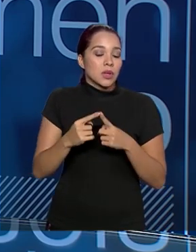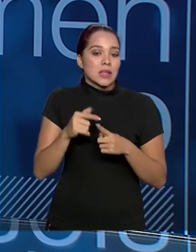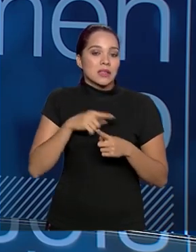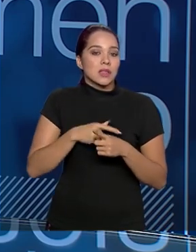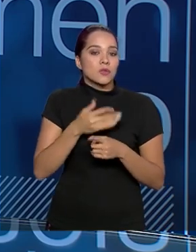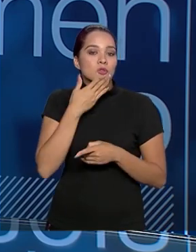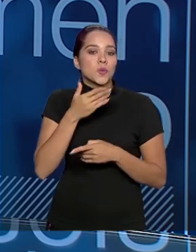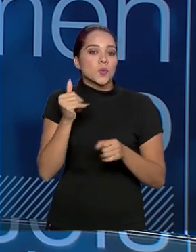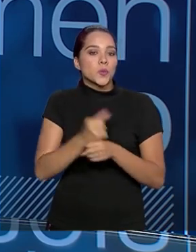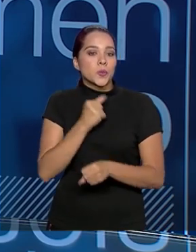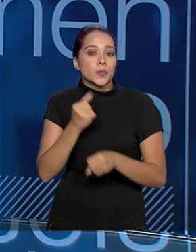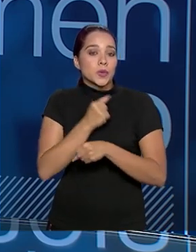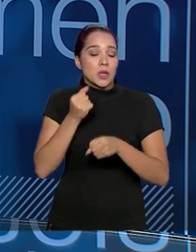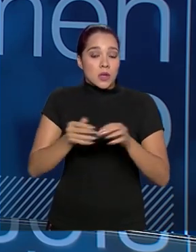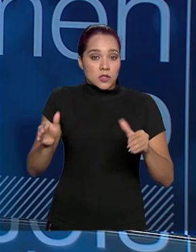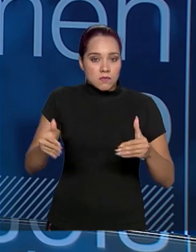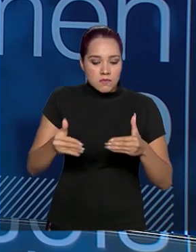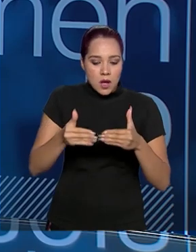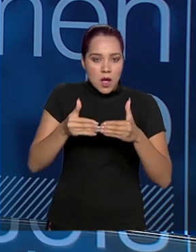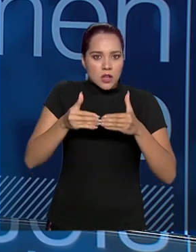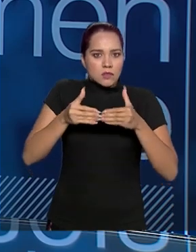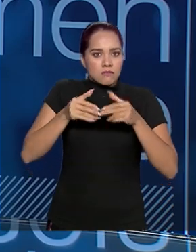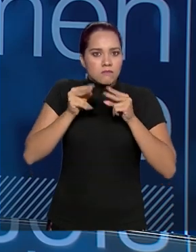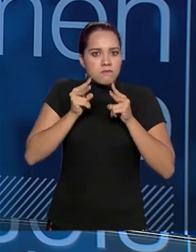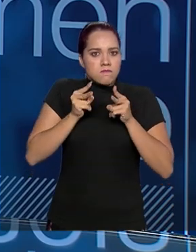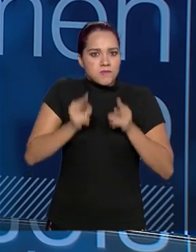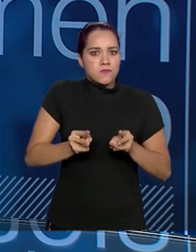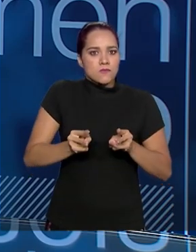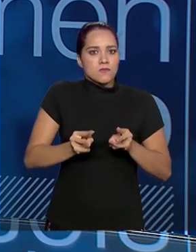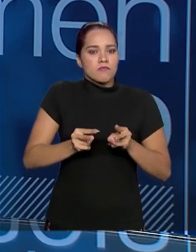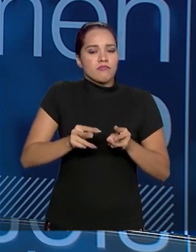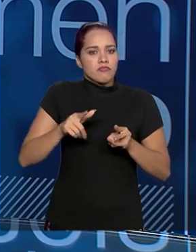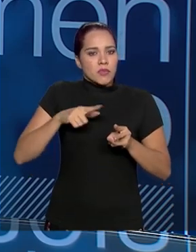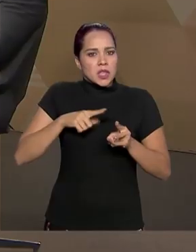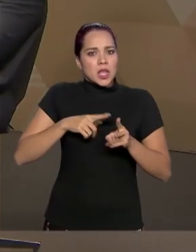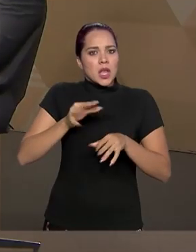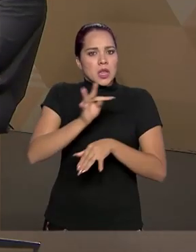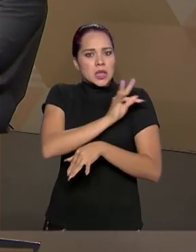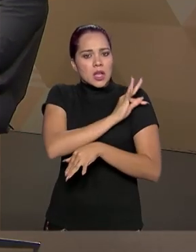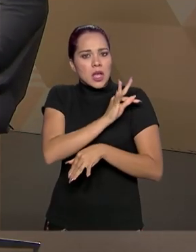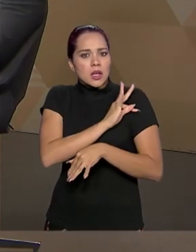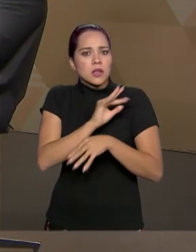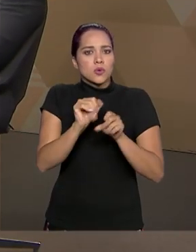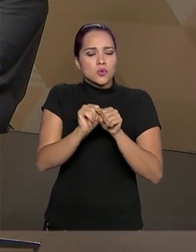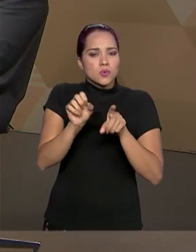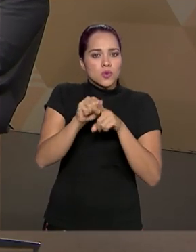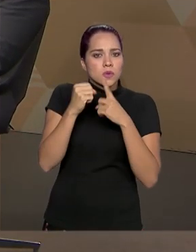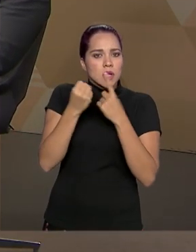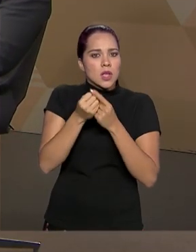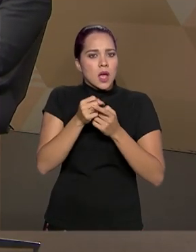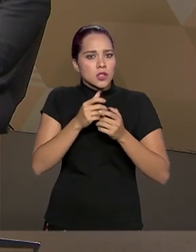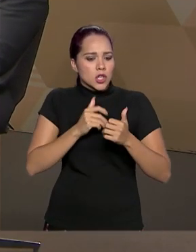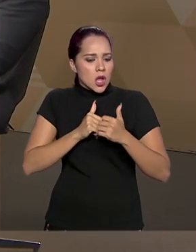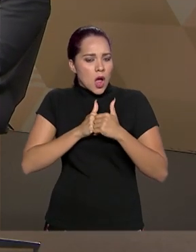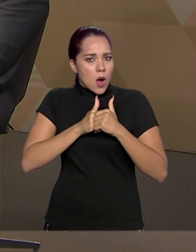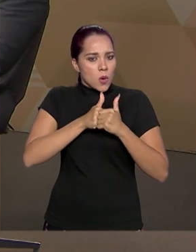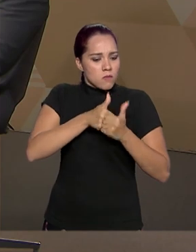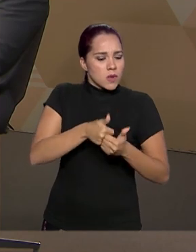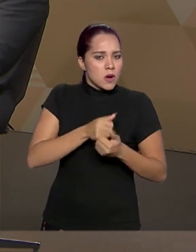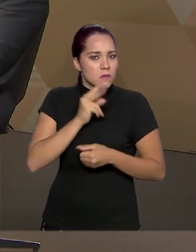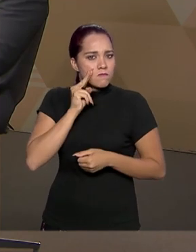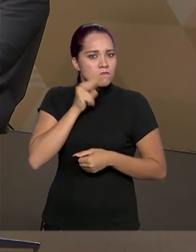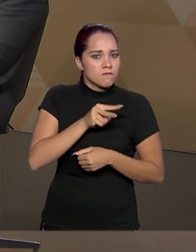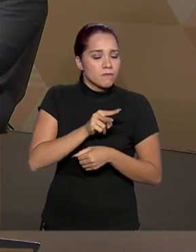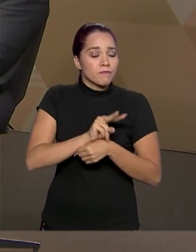barragem, muito firmes, com os geotécnicos e com a sociedade acompanhando, que dá mais uma